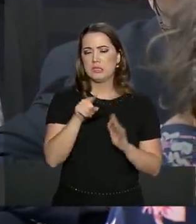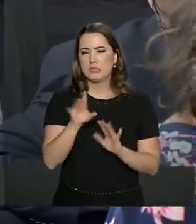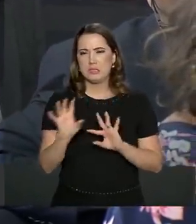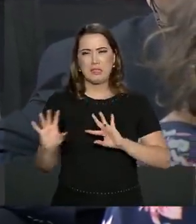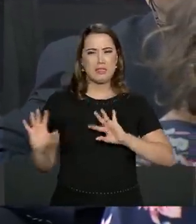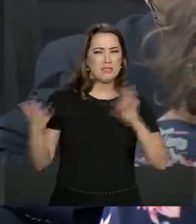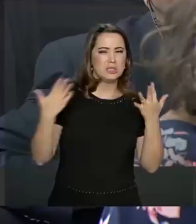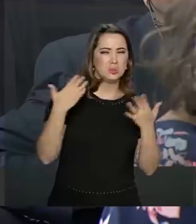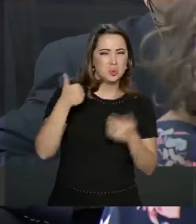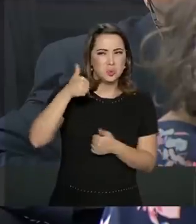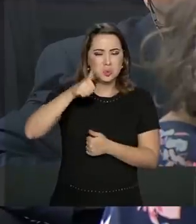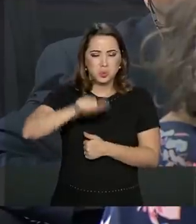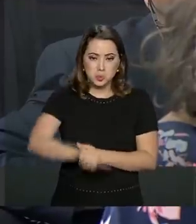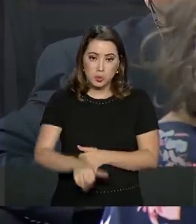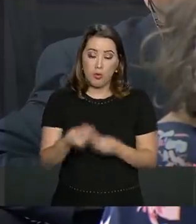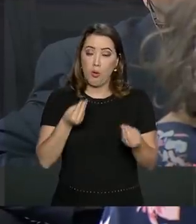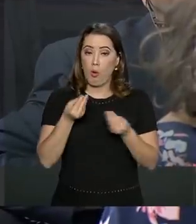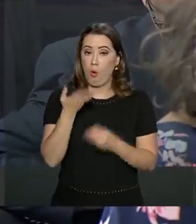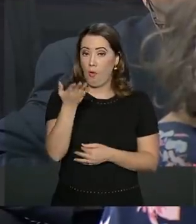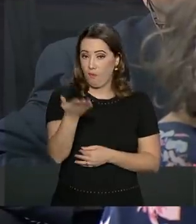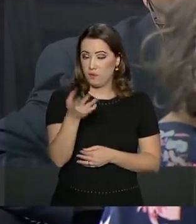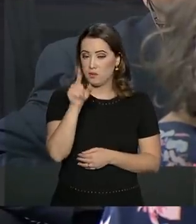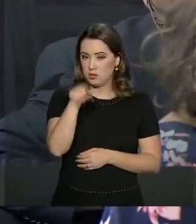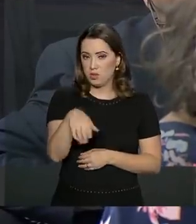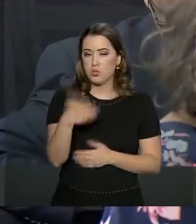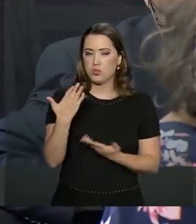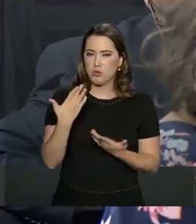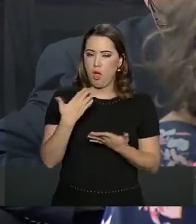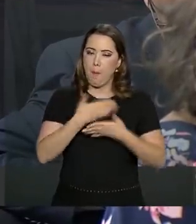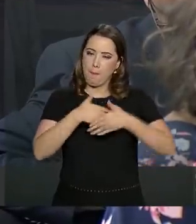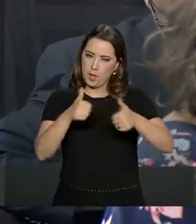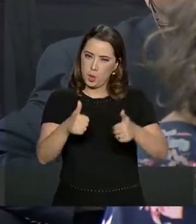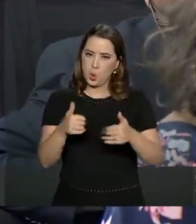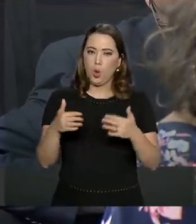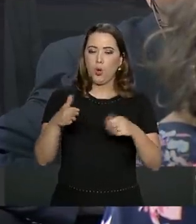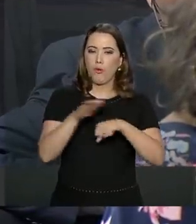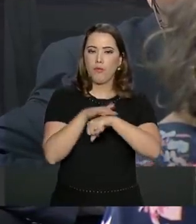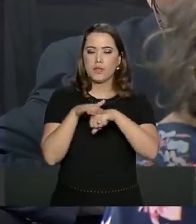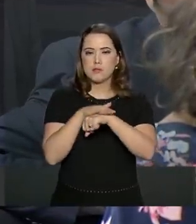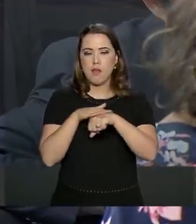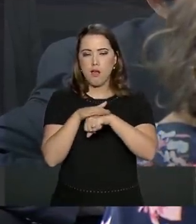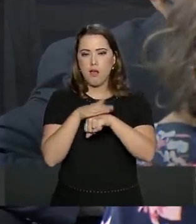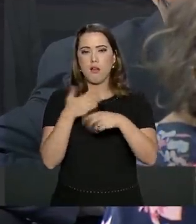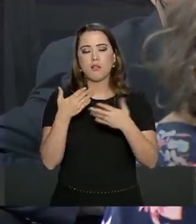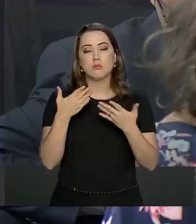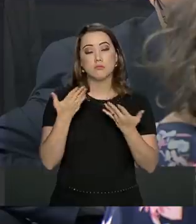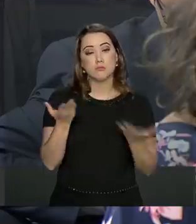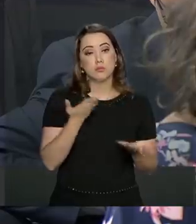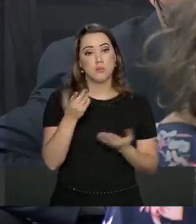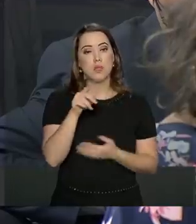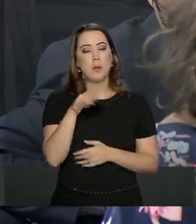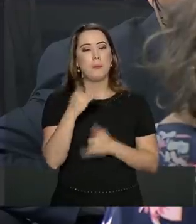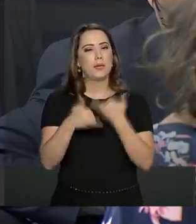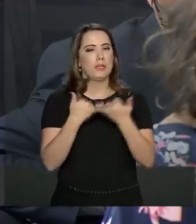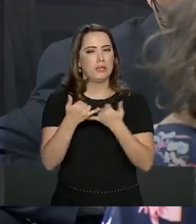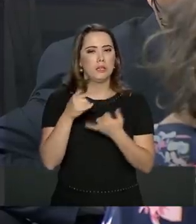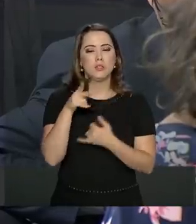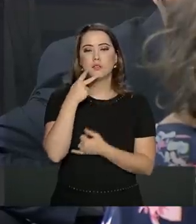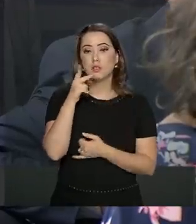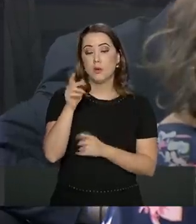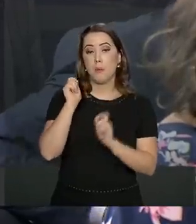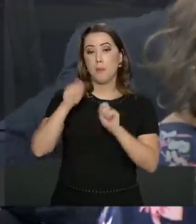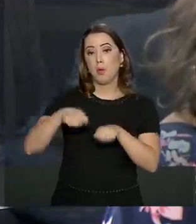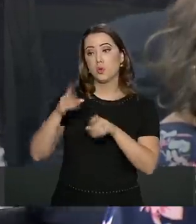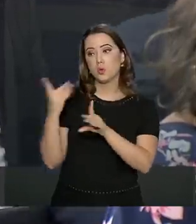ou se, de alguma forma, vocês conseguiram atenuar isso? Linkando com a pergunta do colega da Gaúcha, ele perguntou se eles